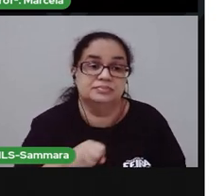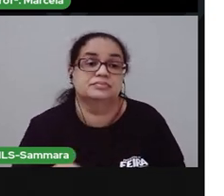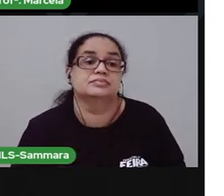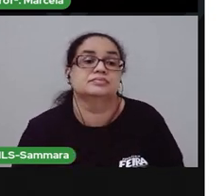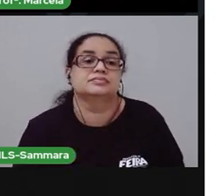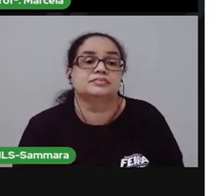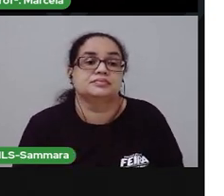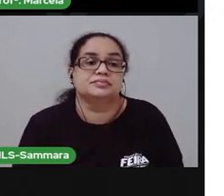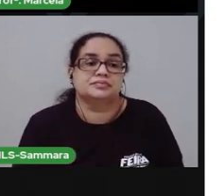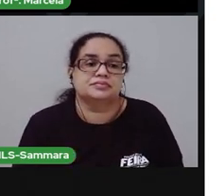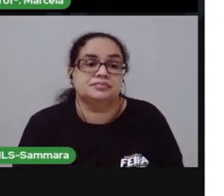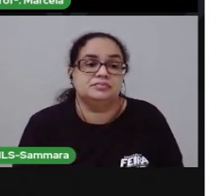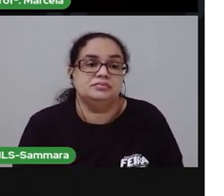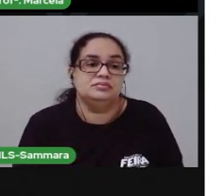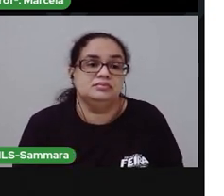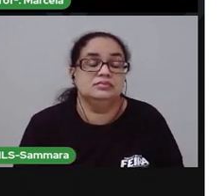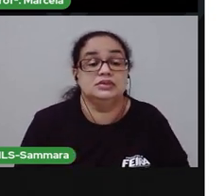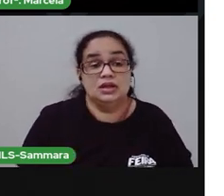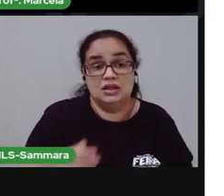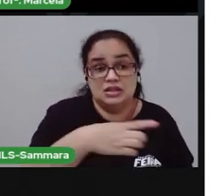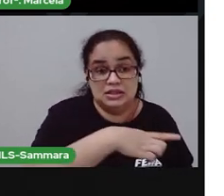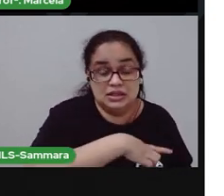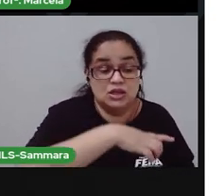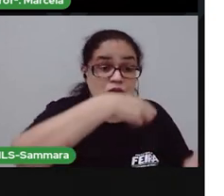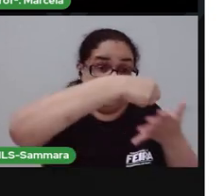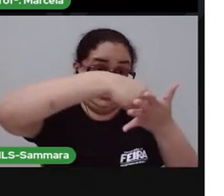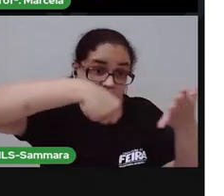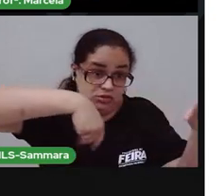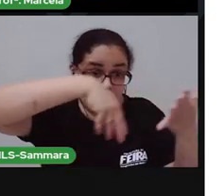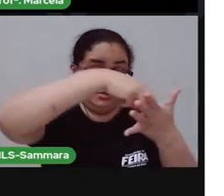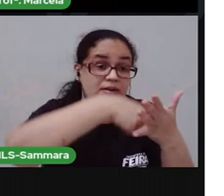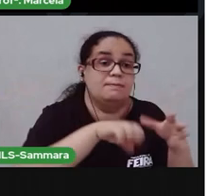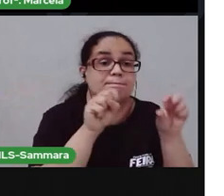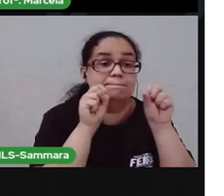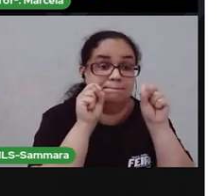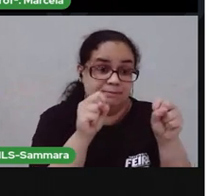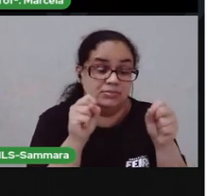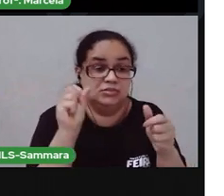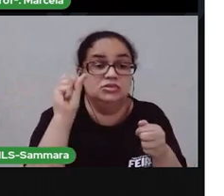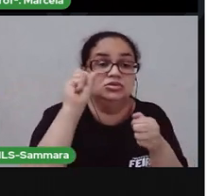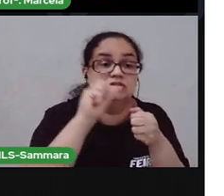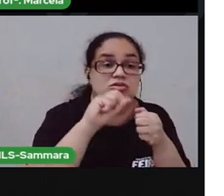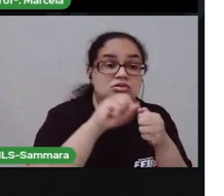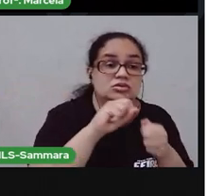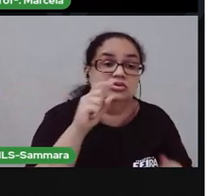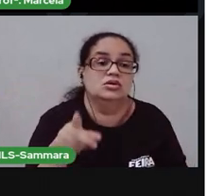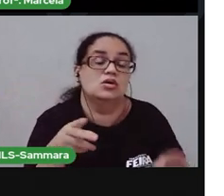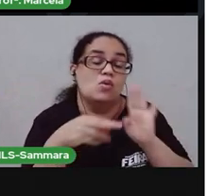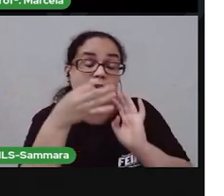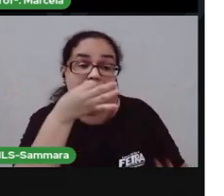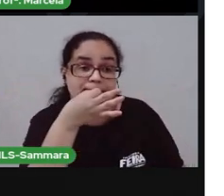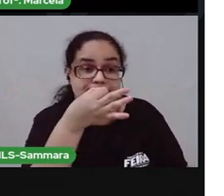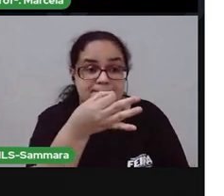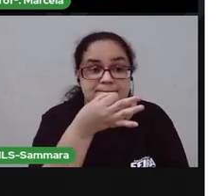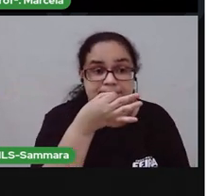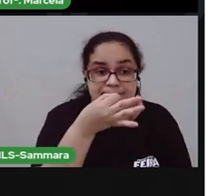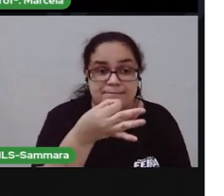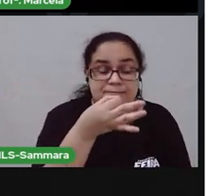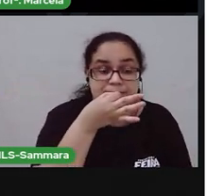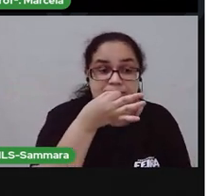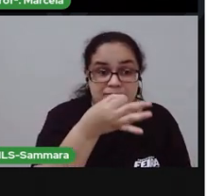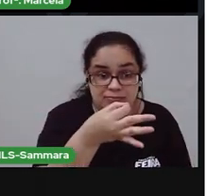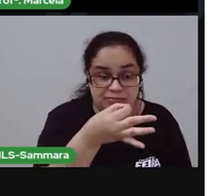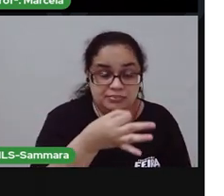Inclusive, tem uma tarefinha que você pode fazer, uma sugestão que você pode fazer